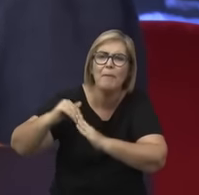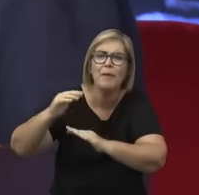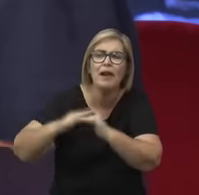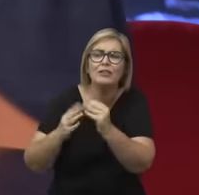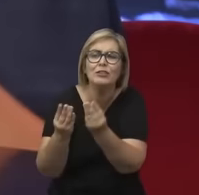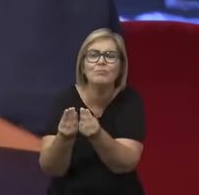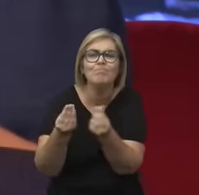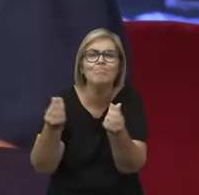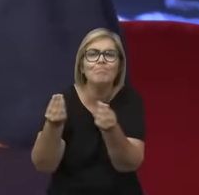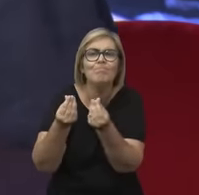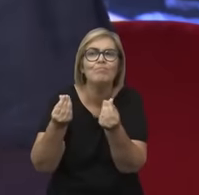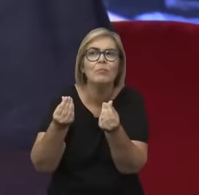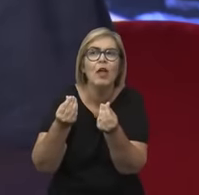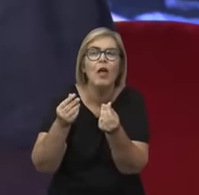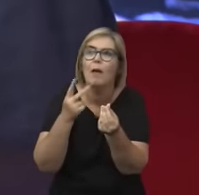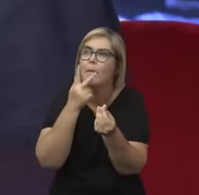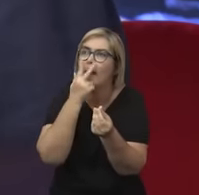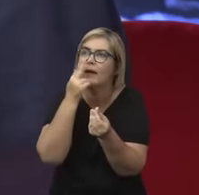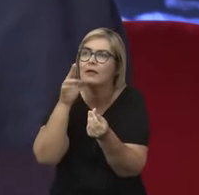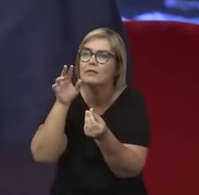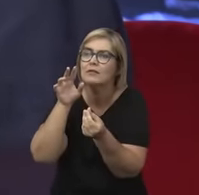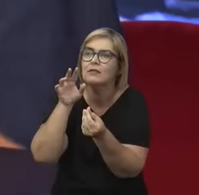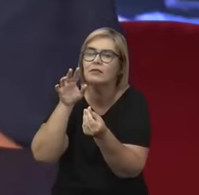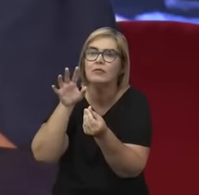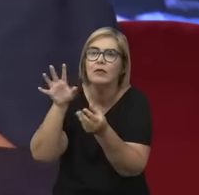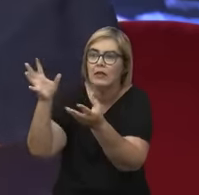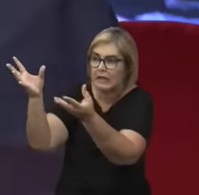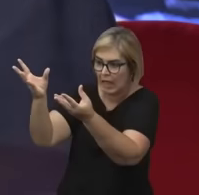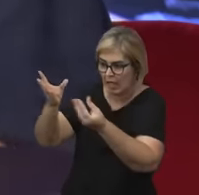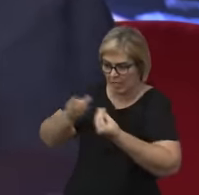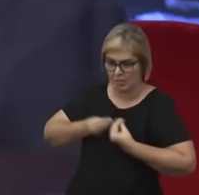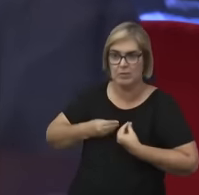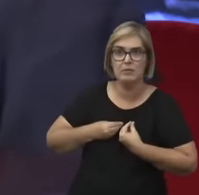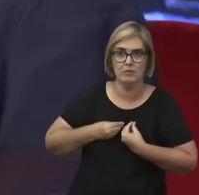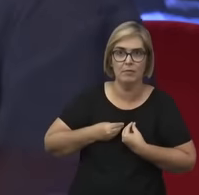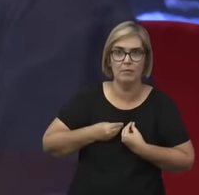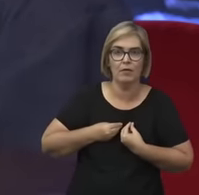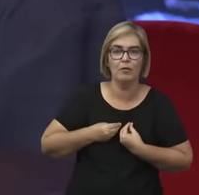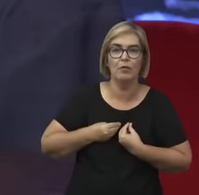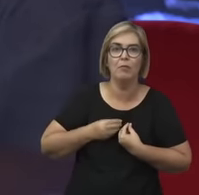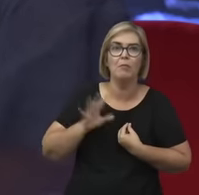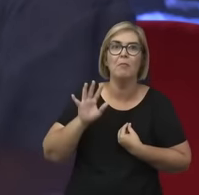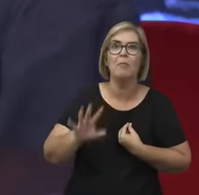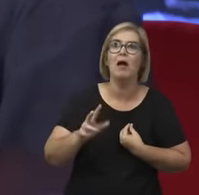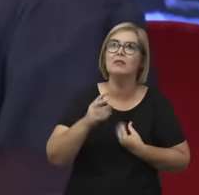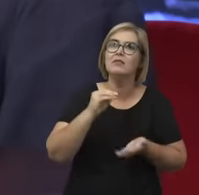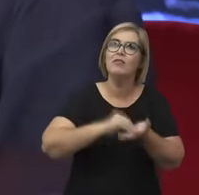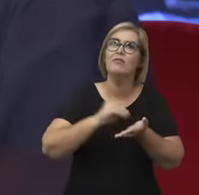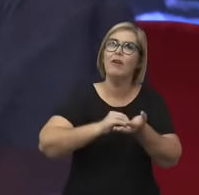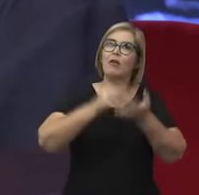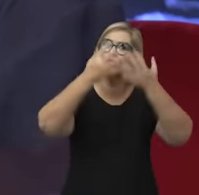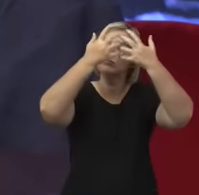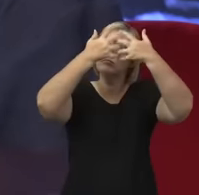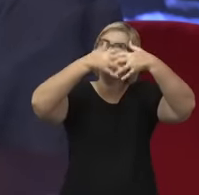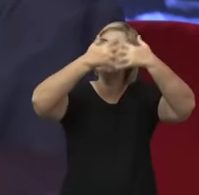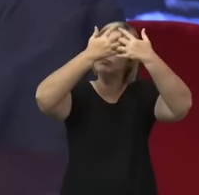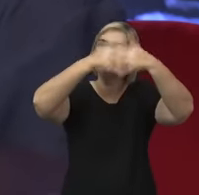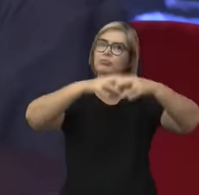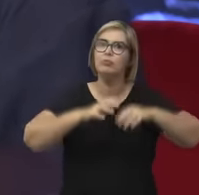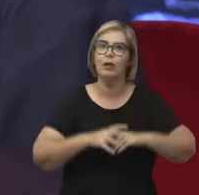sendo recebidos da metrópole irrefletidamente. E que é preciso